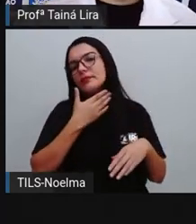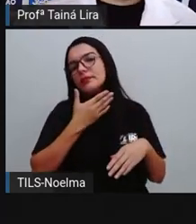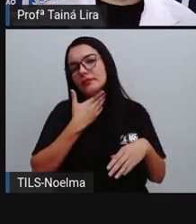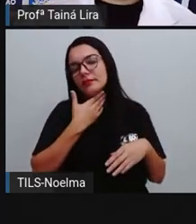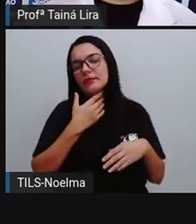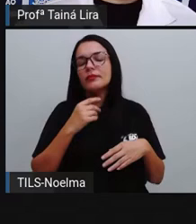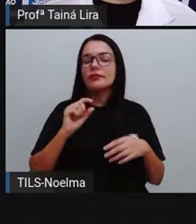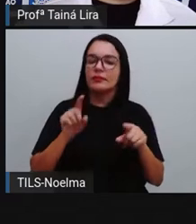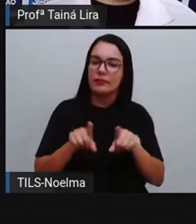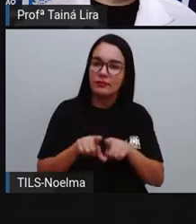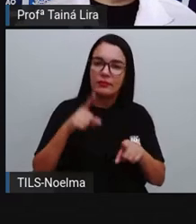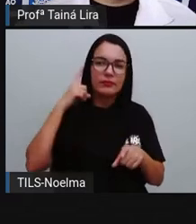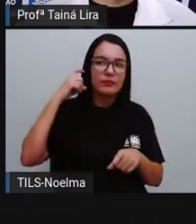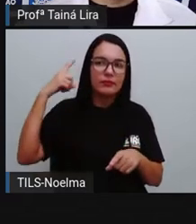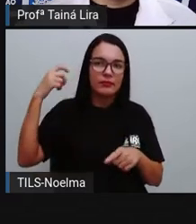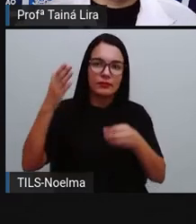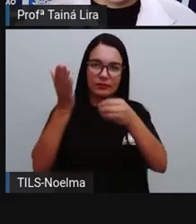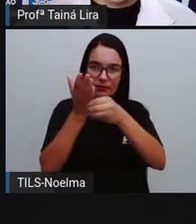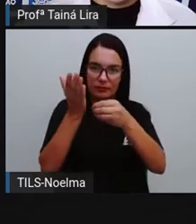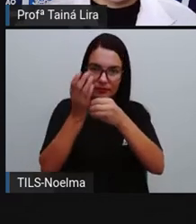do som da taça, tá?